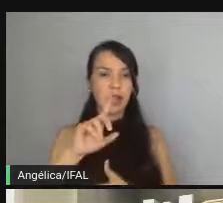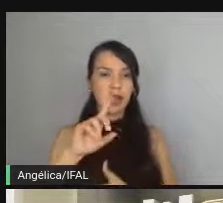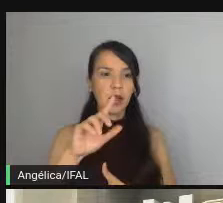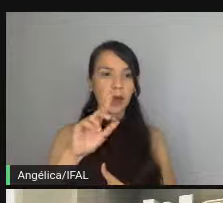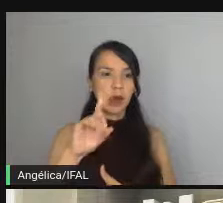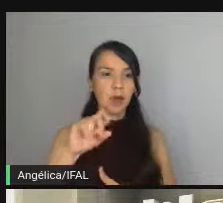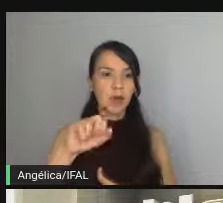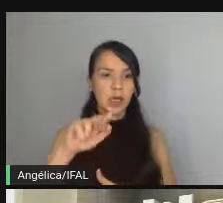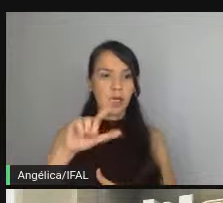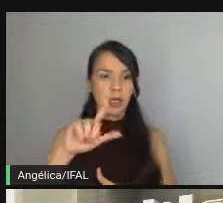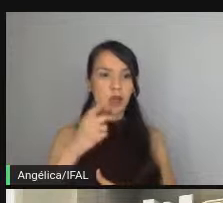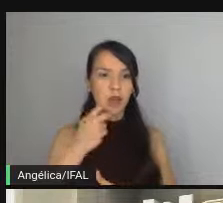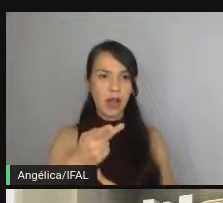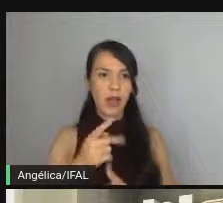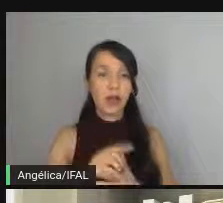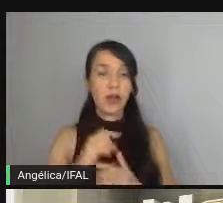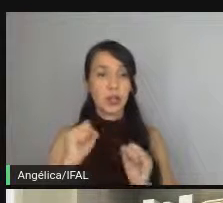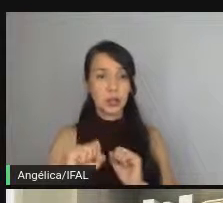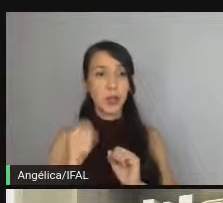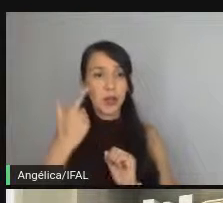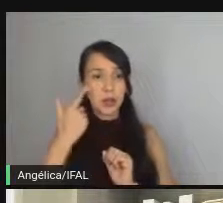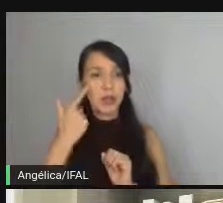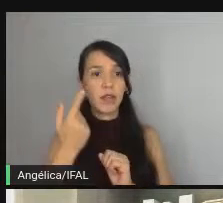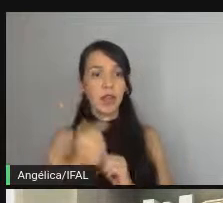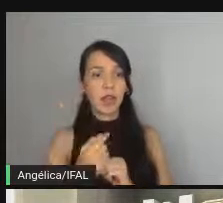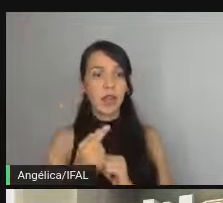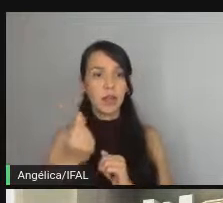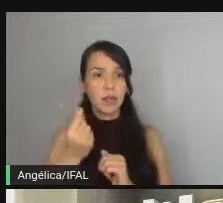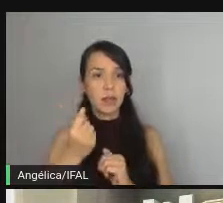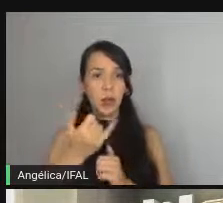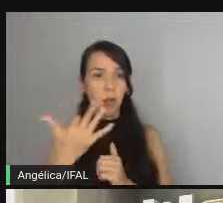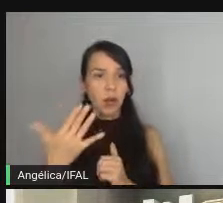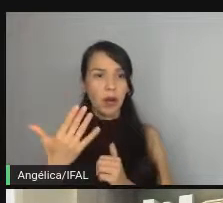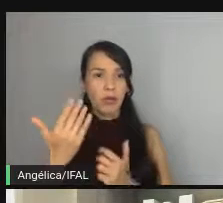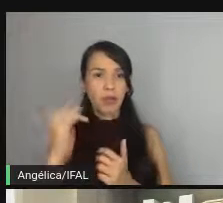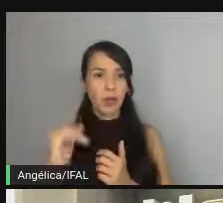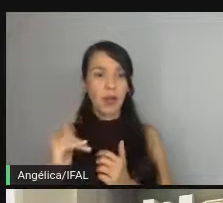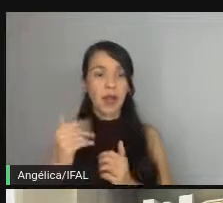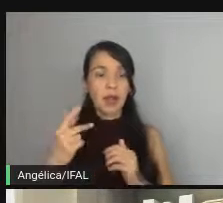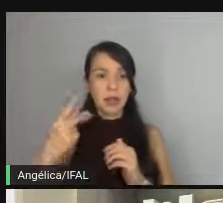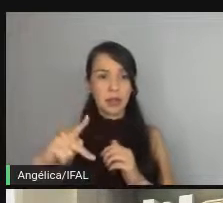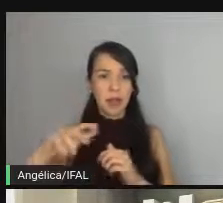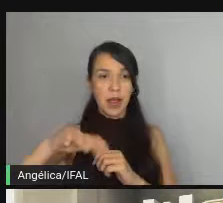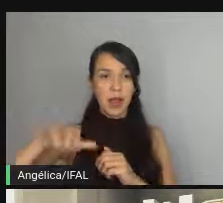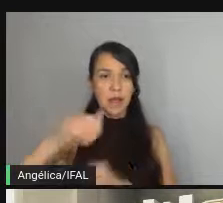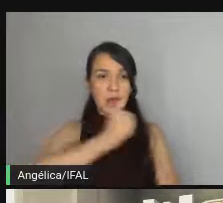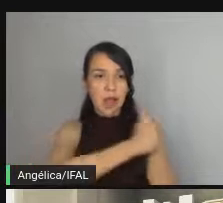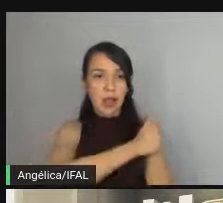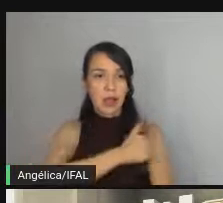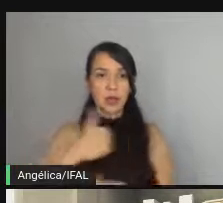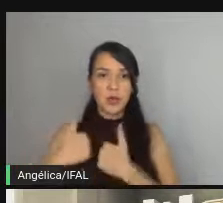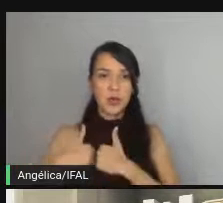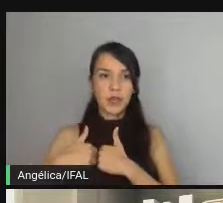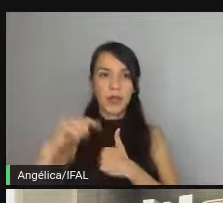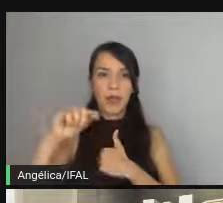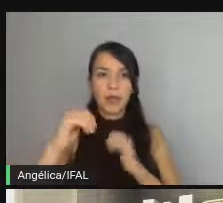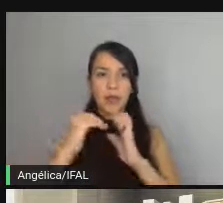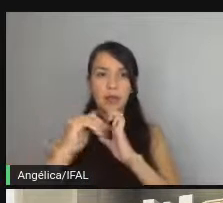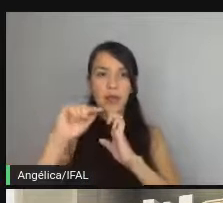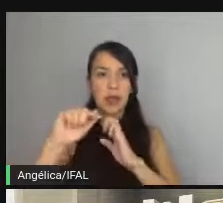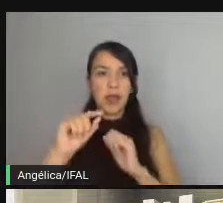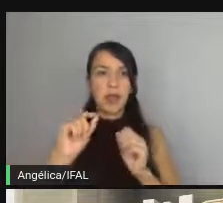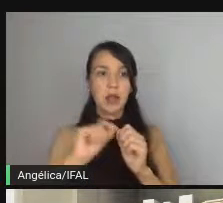mencionou a gente pode ver um pacote para a galera do ISFAL então esse e-mail aqui que você for digitar